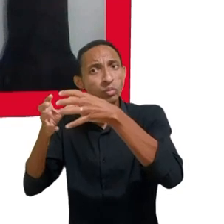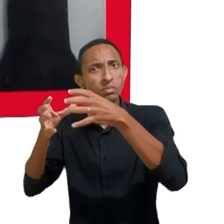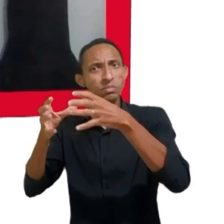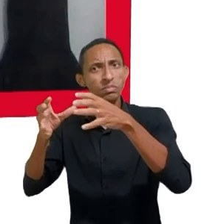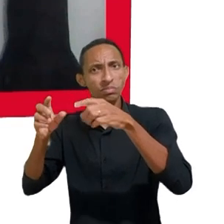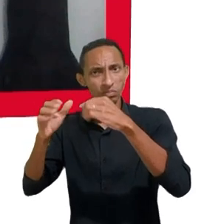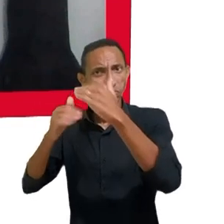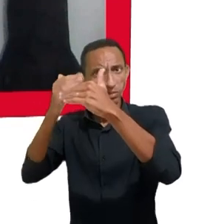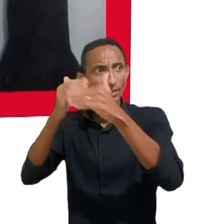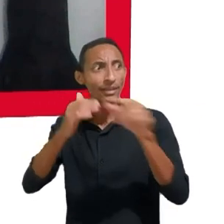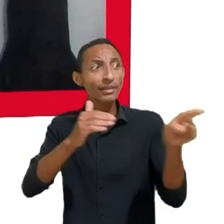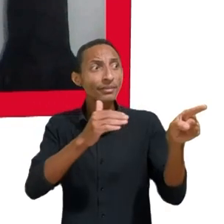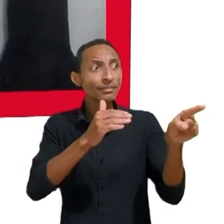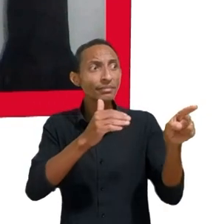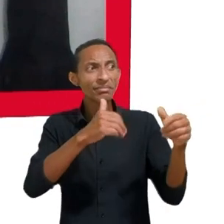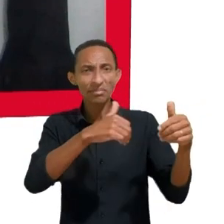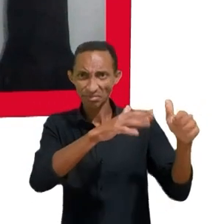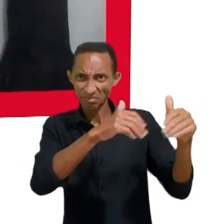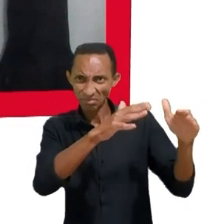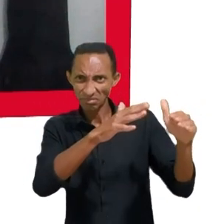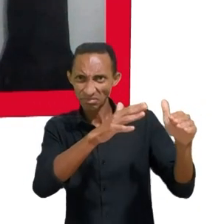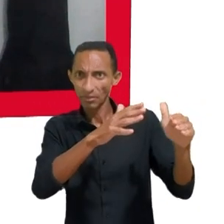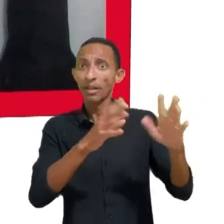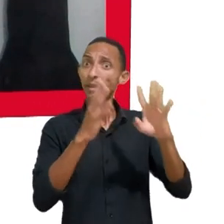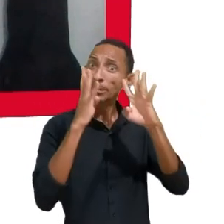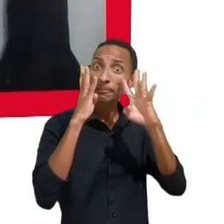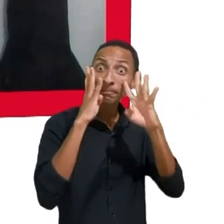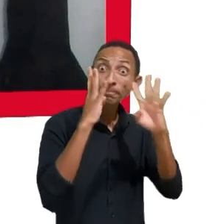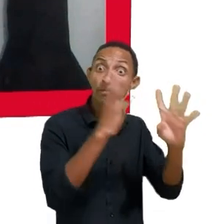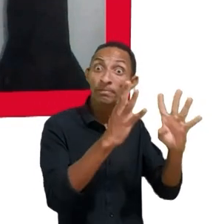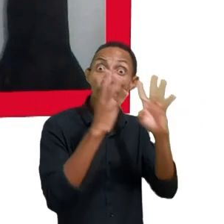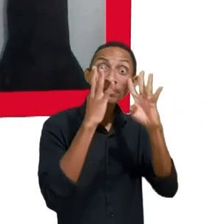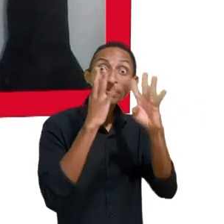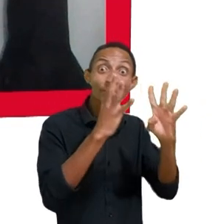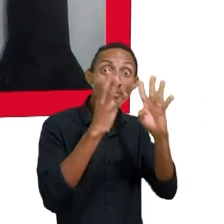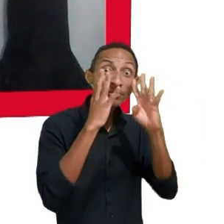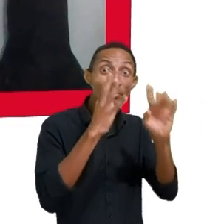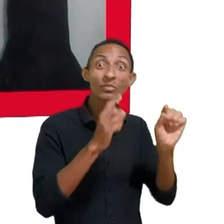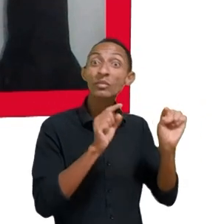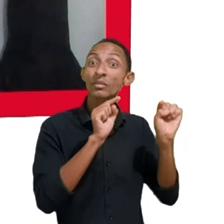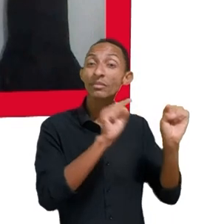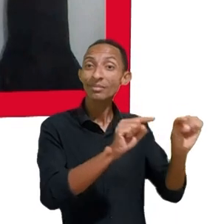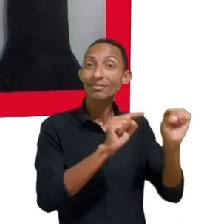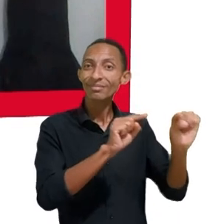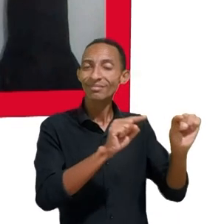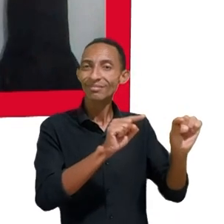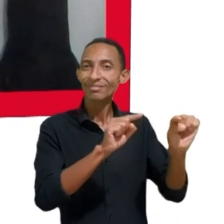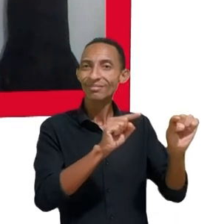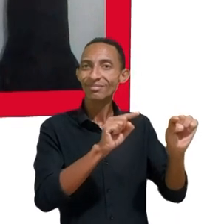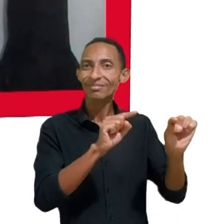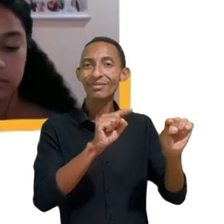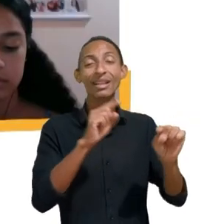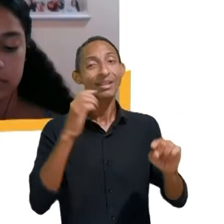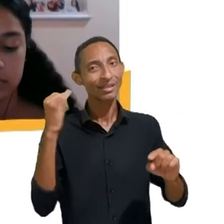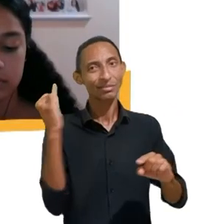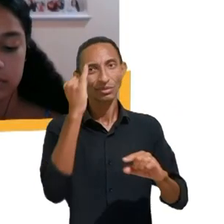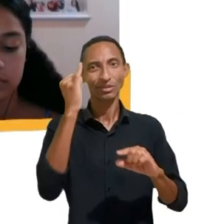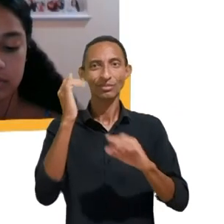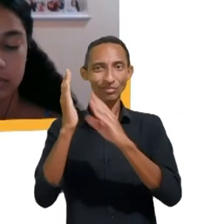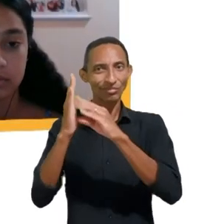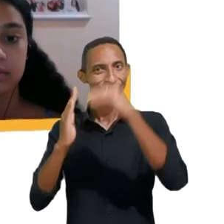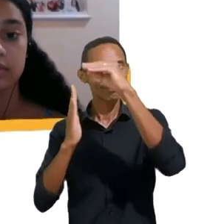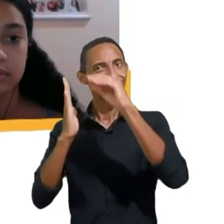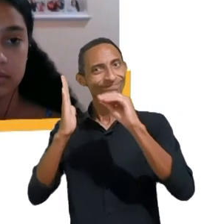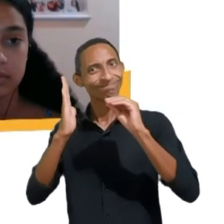a discussão de um design adequado para as crianças é uma agenda importante também de participação cívica e